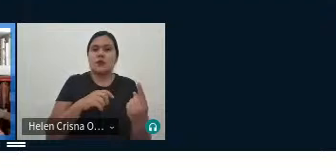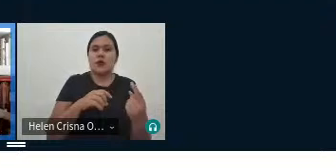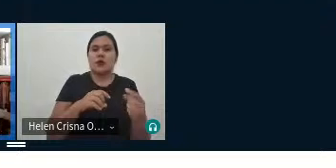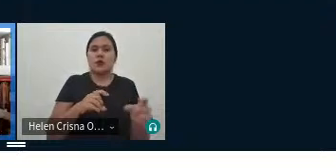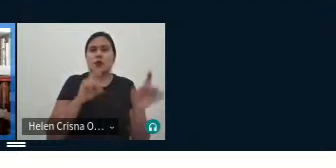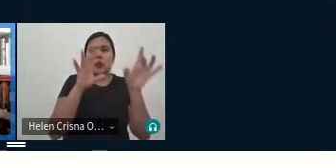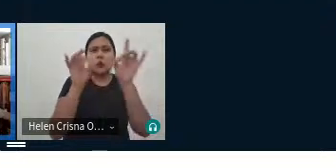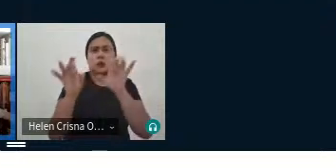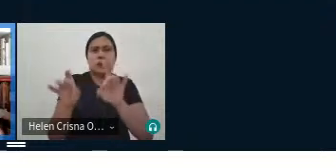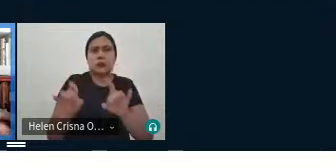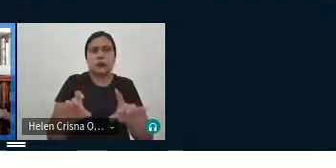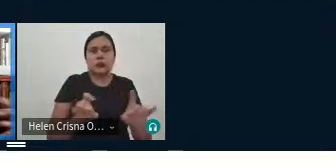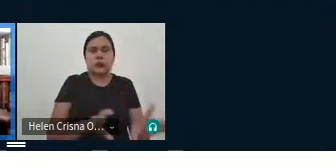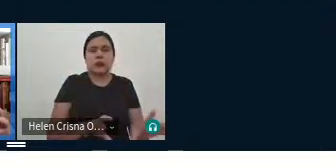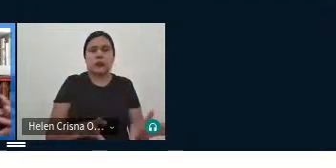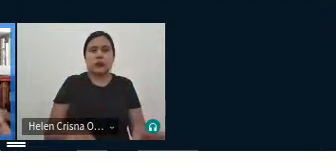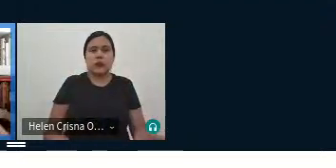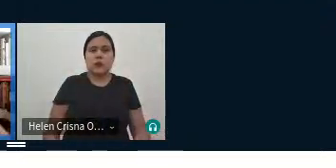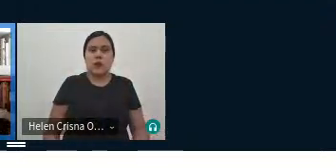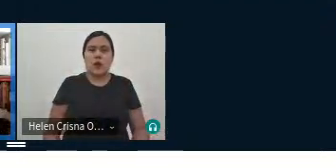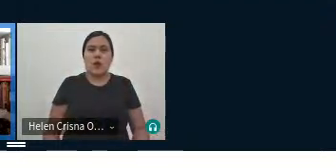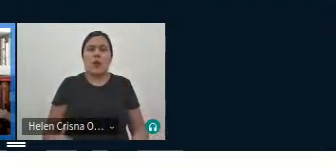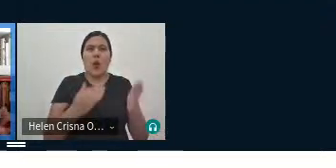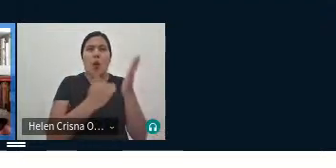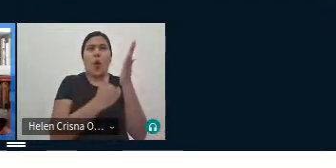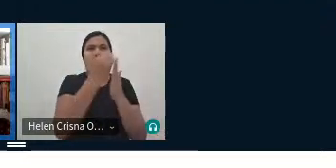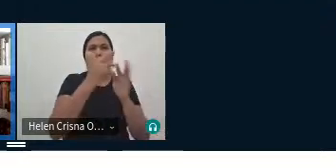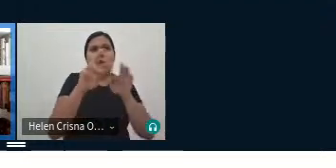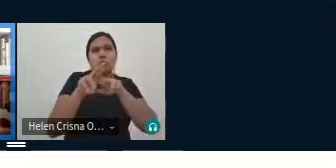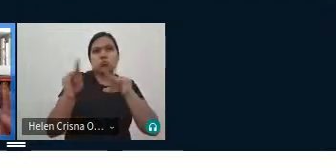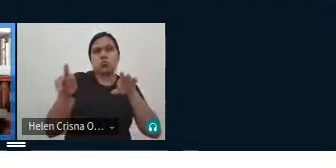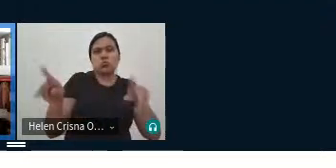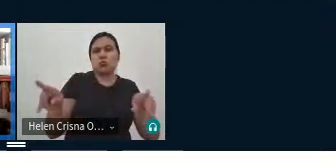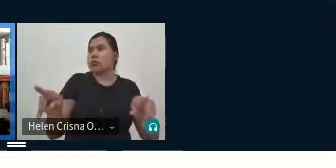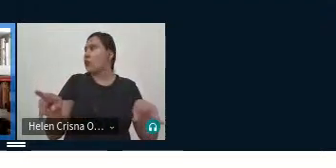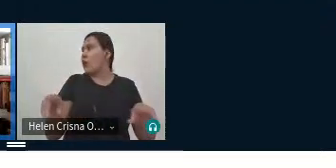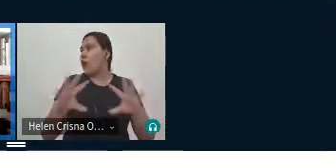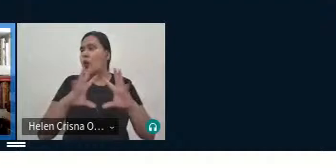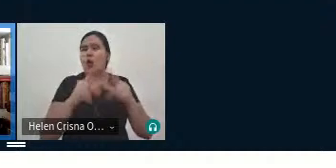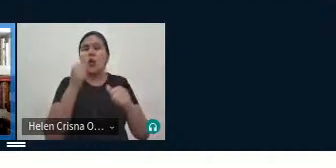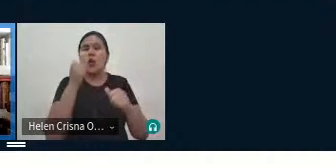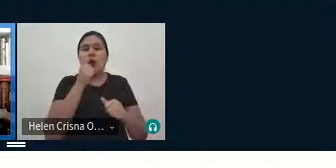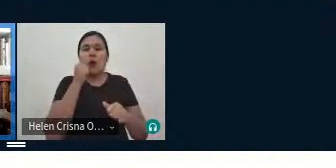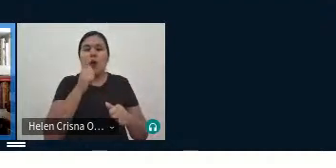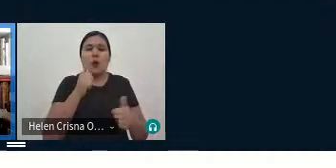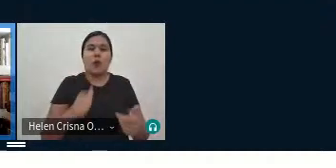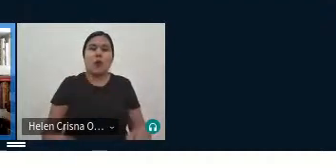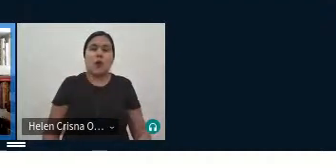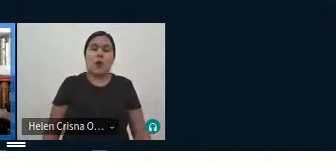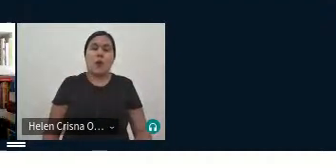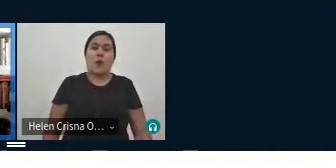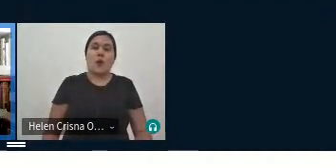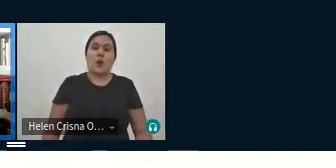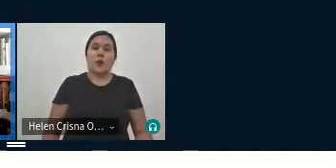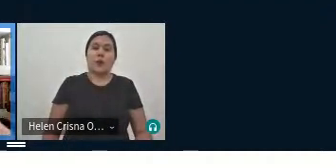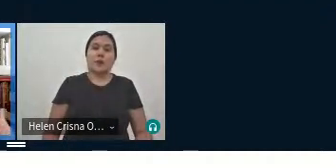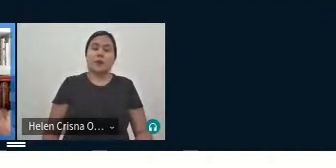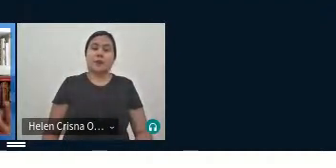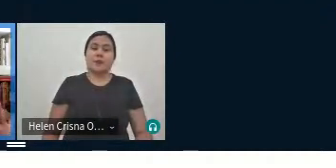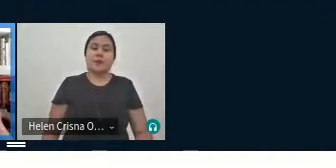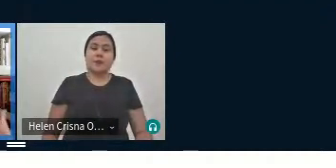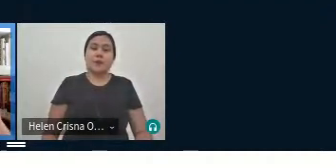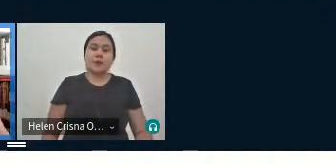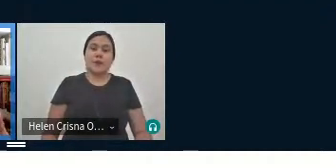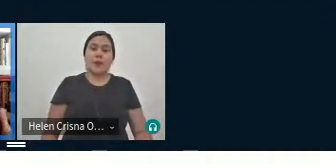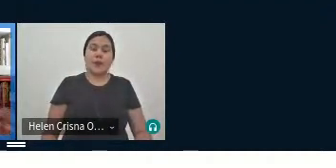especificidades né um grau um nível diferenciado que todas as mulheres são são são